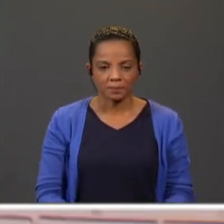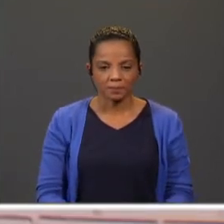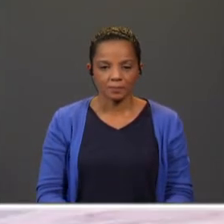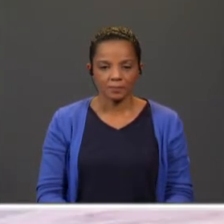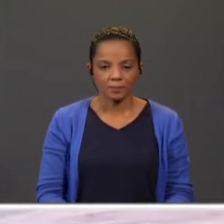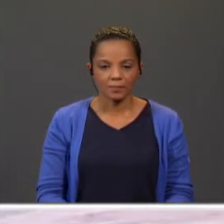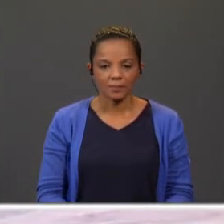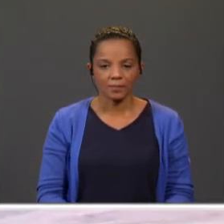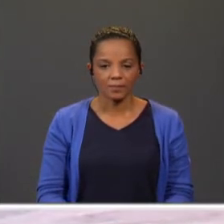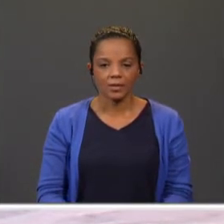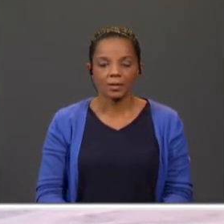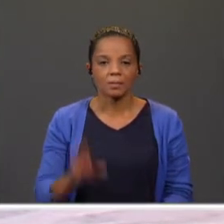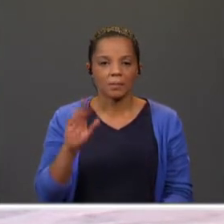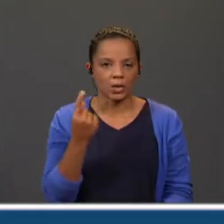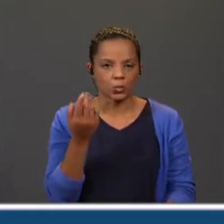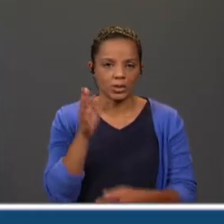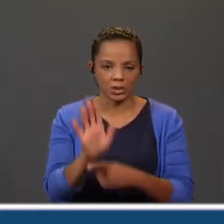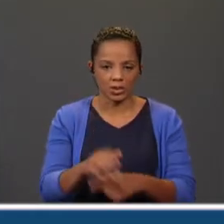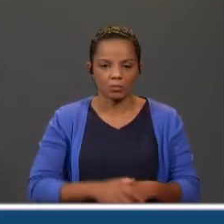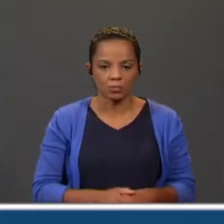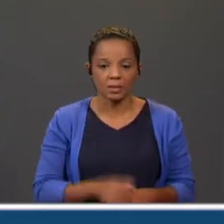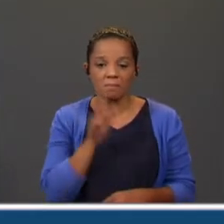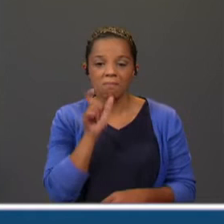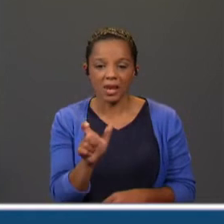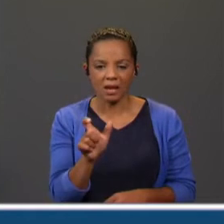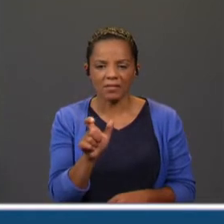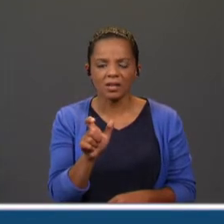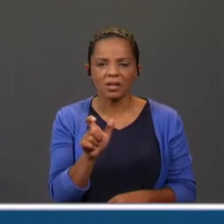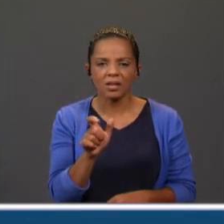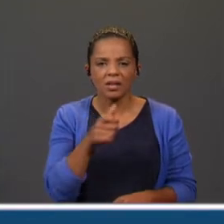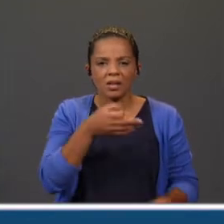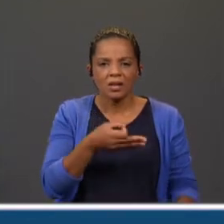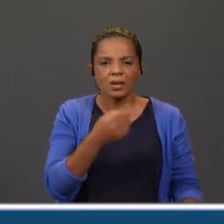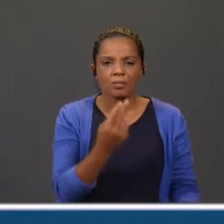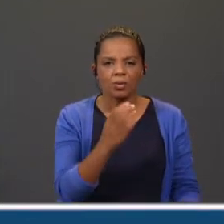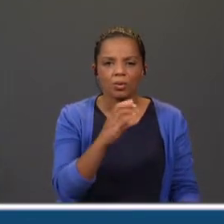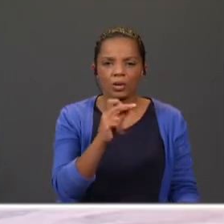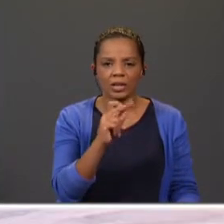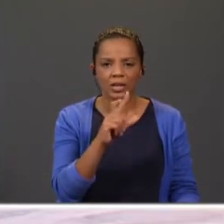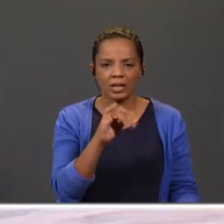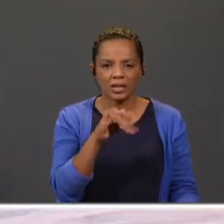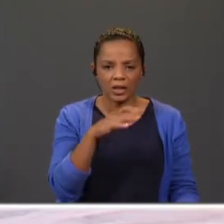Vamos então ver-me aqui mais um exemplo. Pocarinho, que era o quê? A expressão popular.